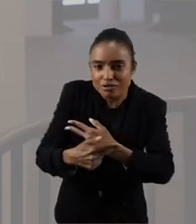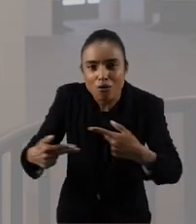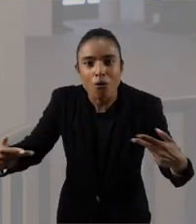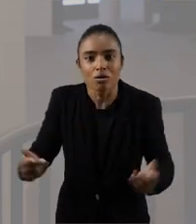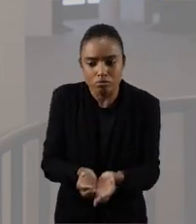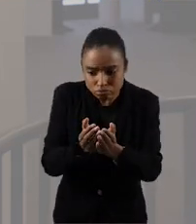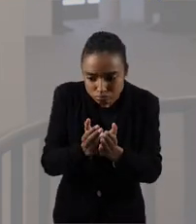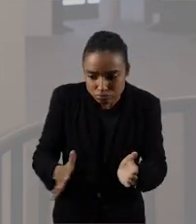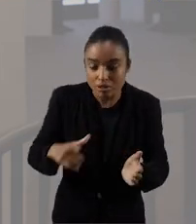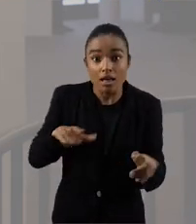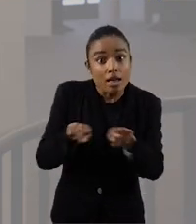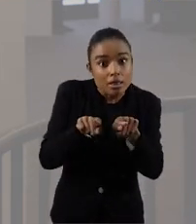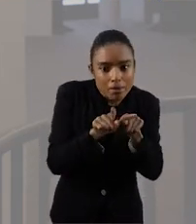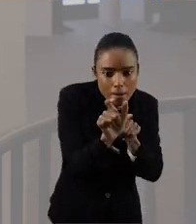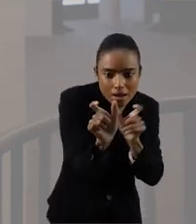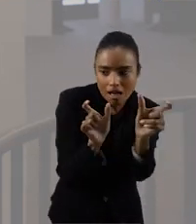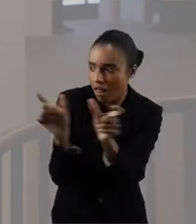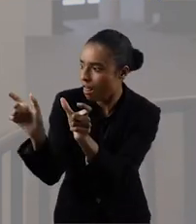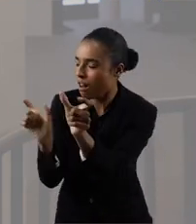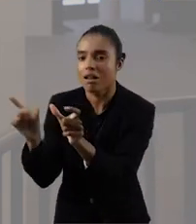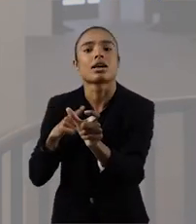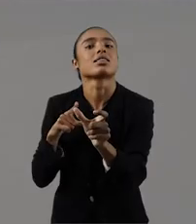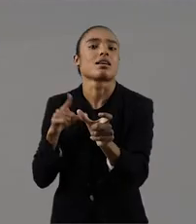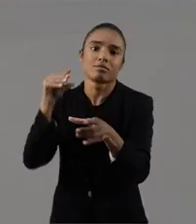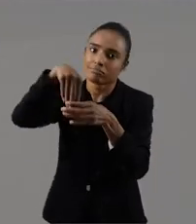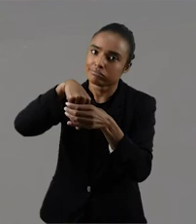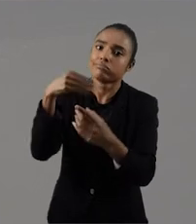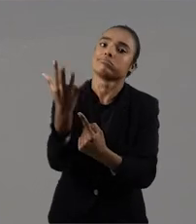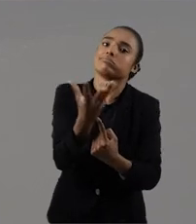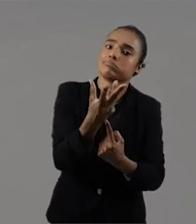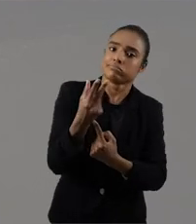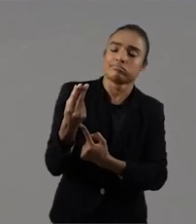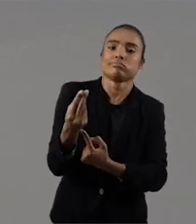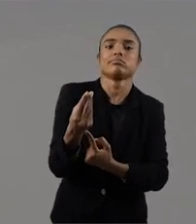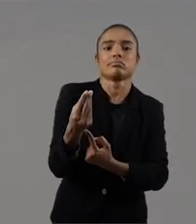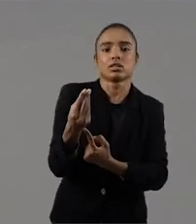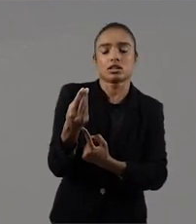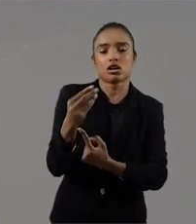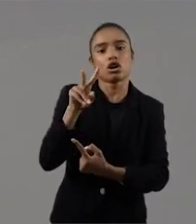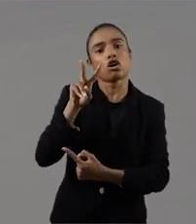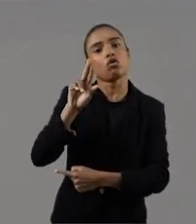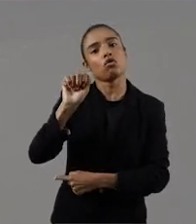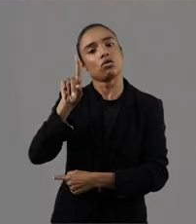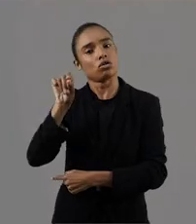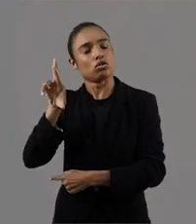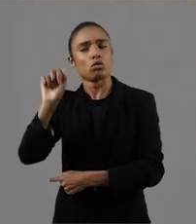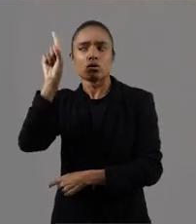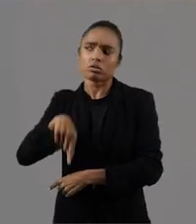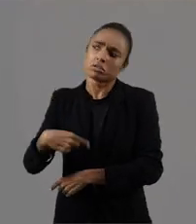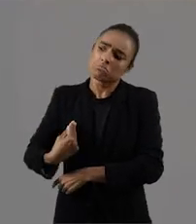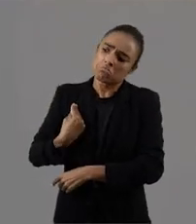de palavras também está sempre muito presente na obra do Paulo. Então, pensar a voadora nesse sentido, no momento que a gente